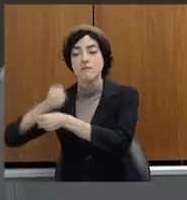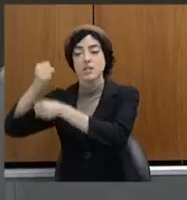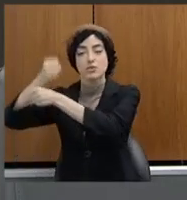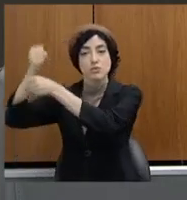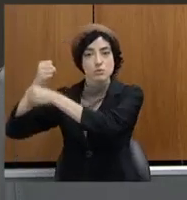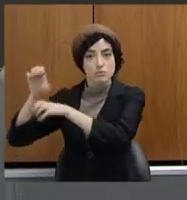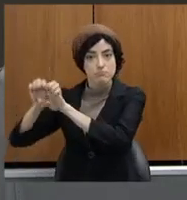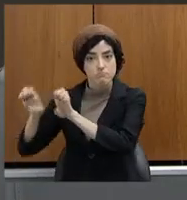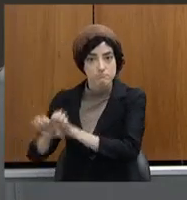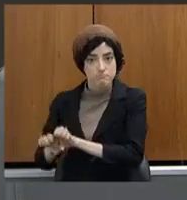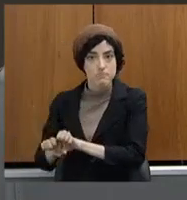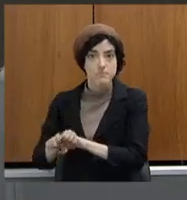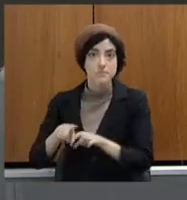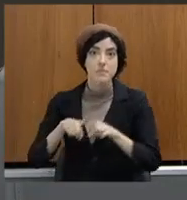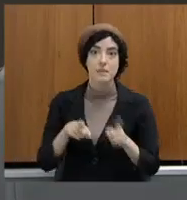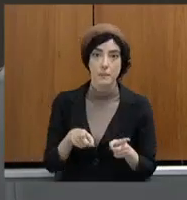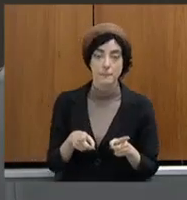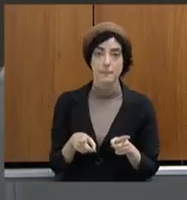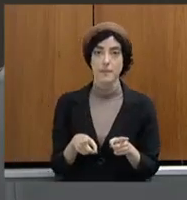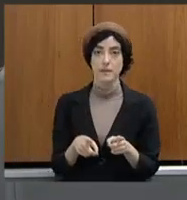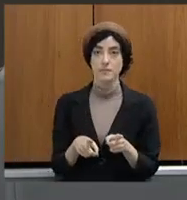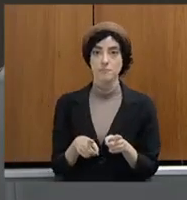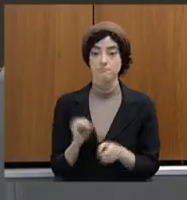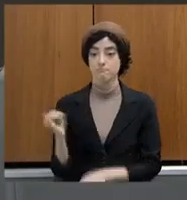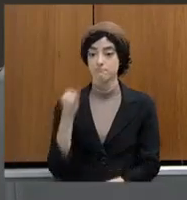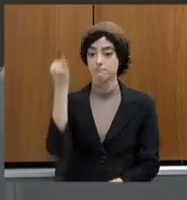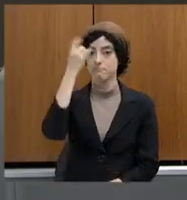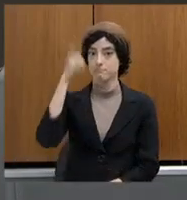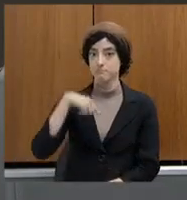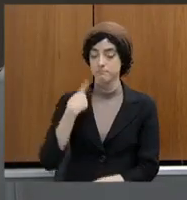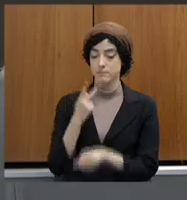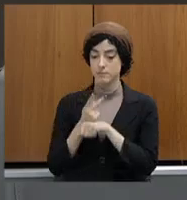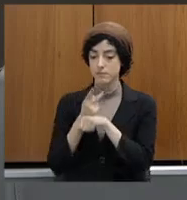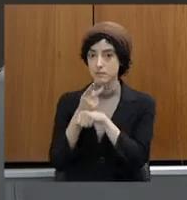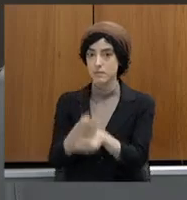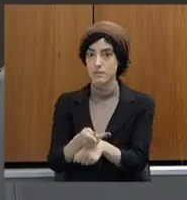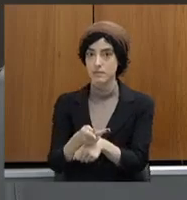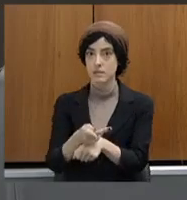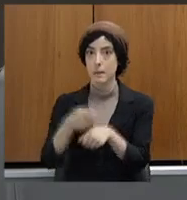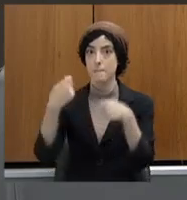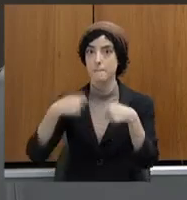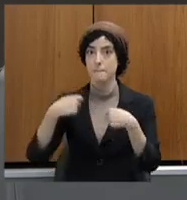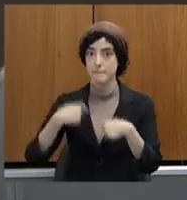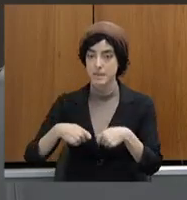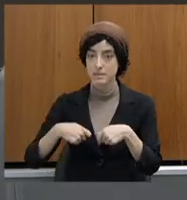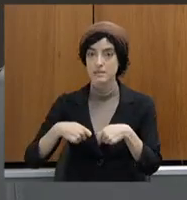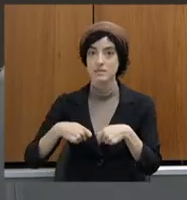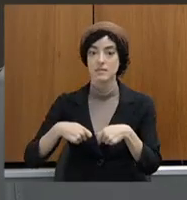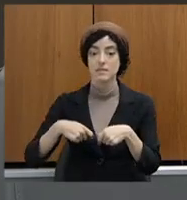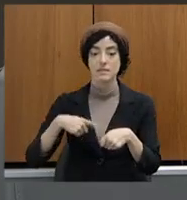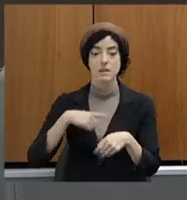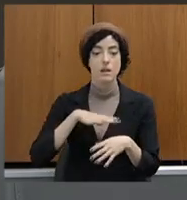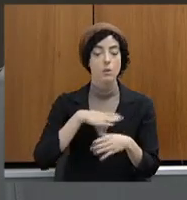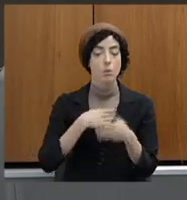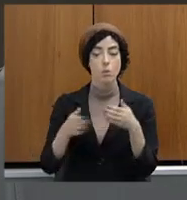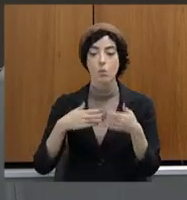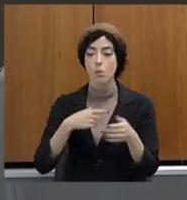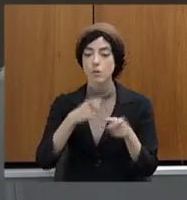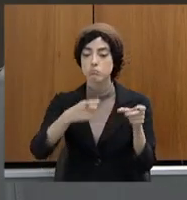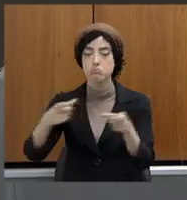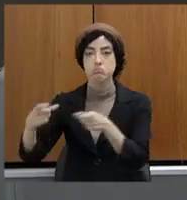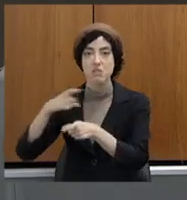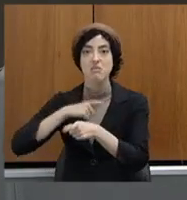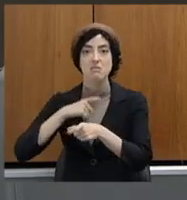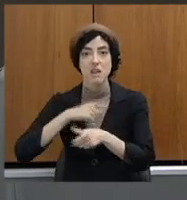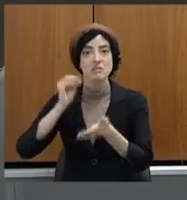oportunidade de visitar e que seria necessário realmente um número maior de pessoal. Então, eu queria só, como fez o deputado Sargento